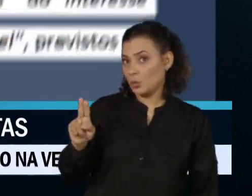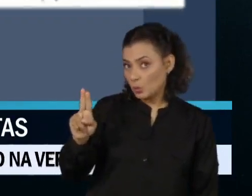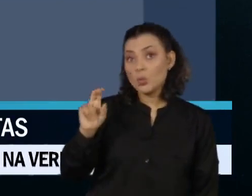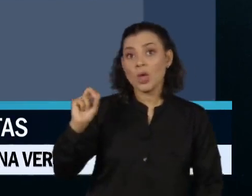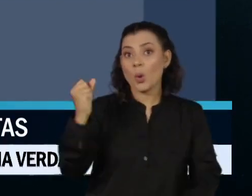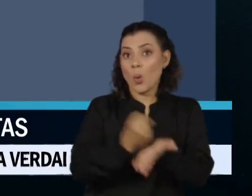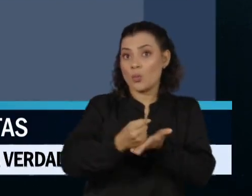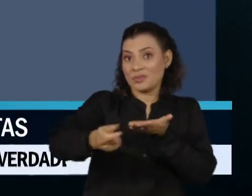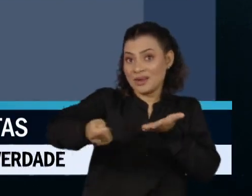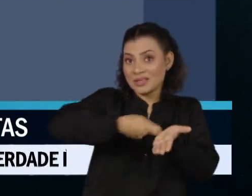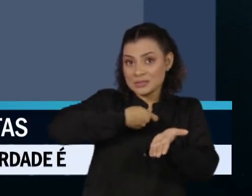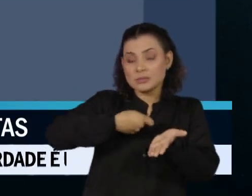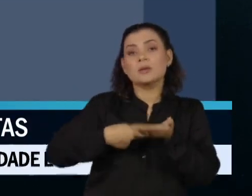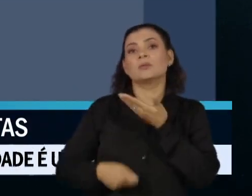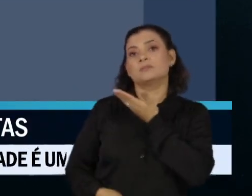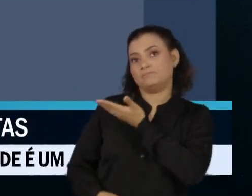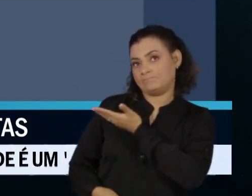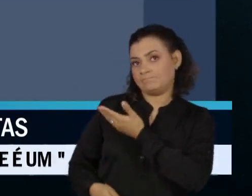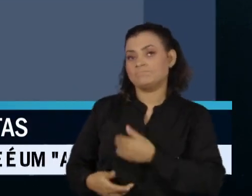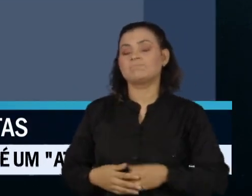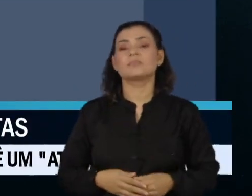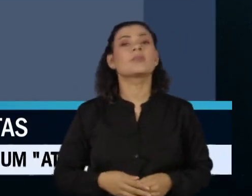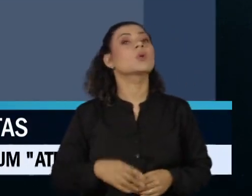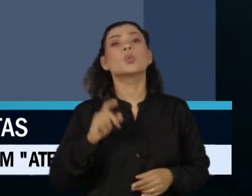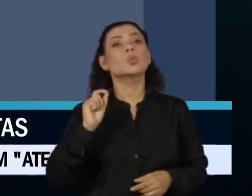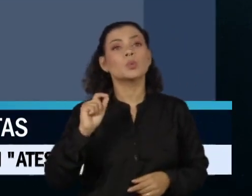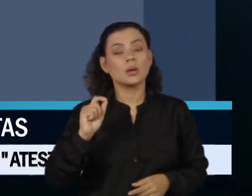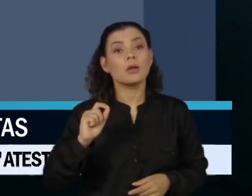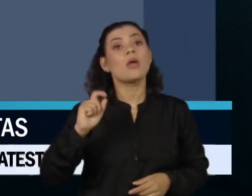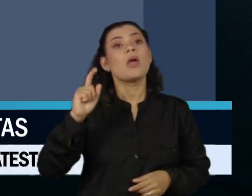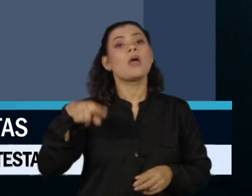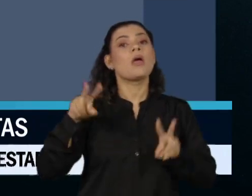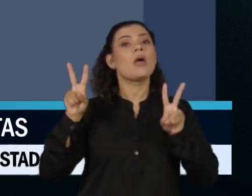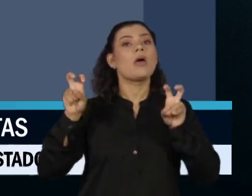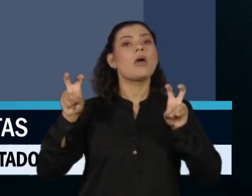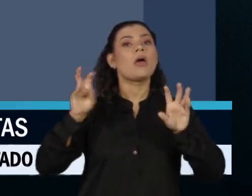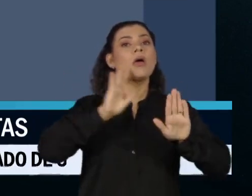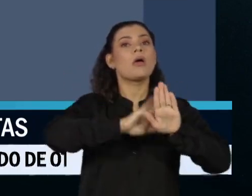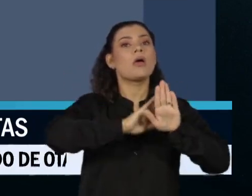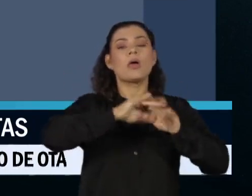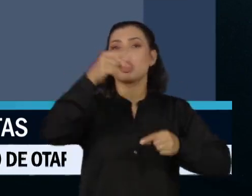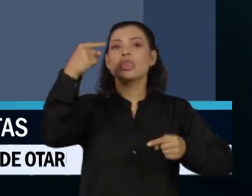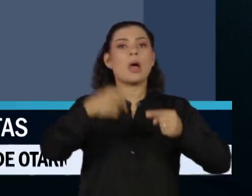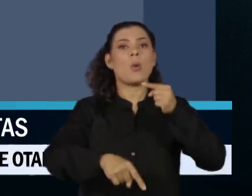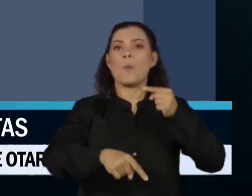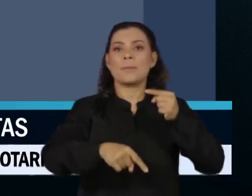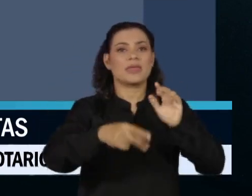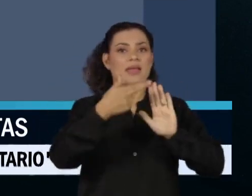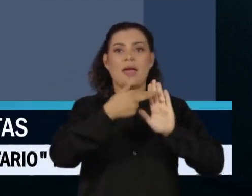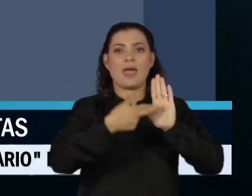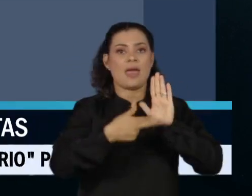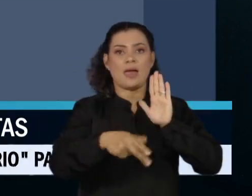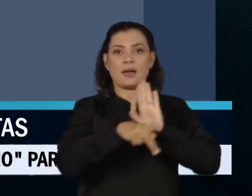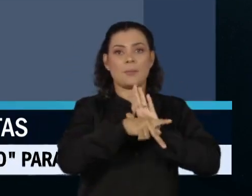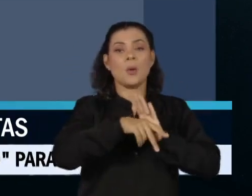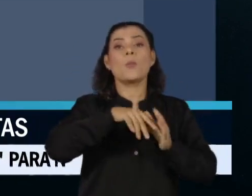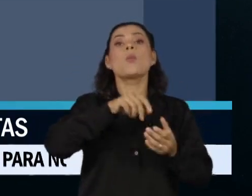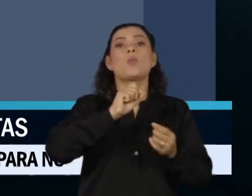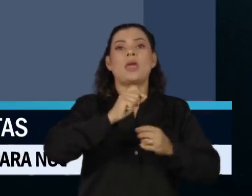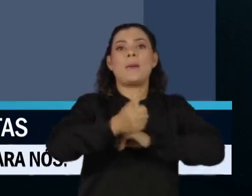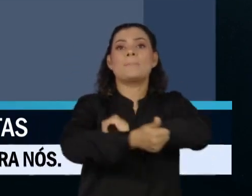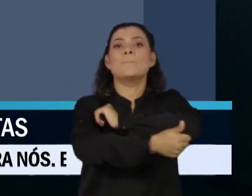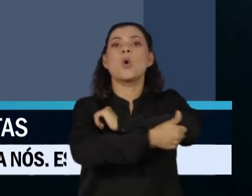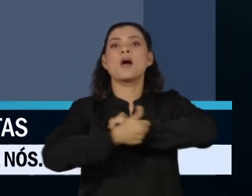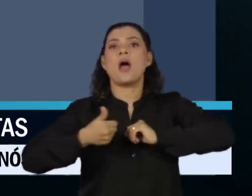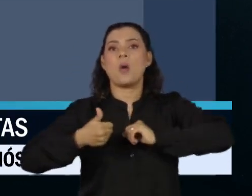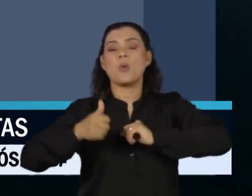contratações deverão ser classificadas como situação incompatível com os princípios da moralidade, do